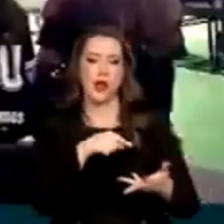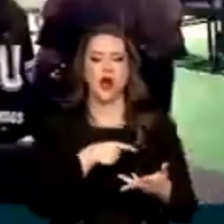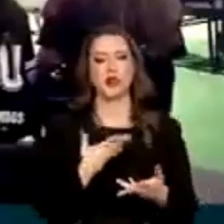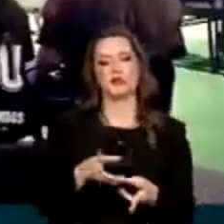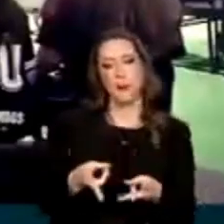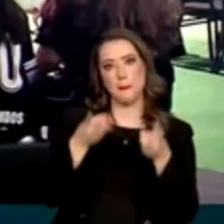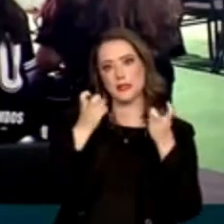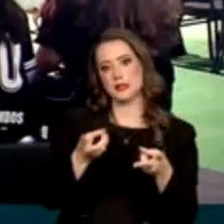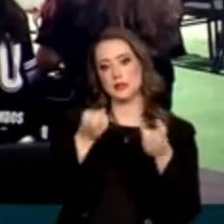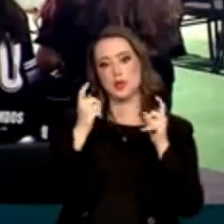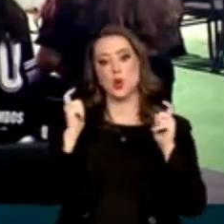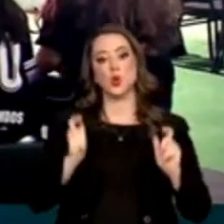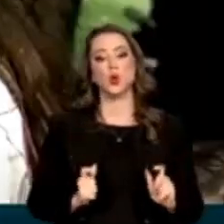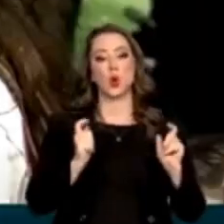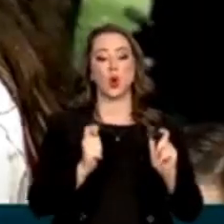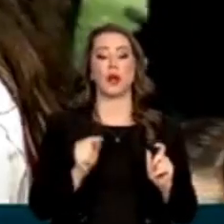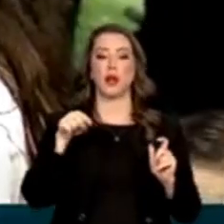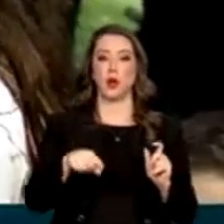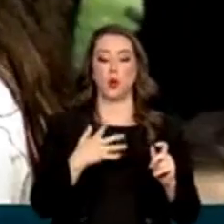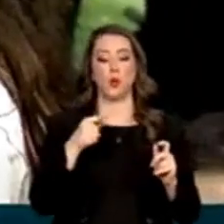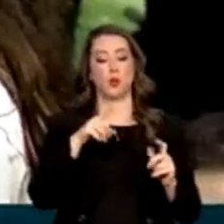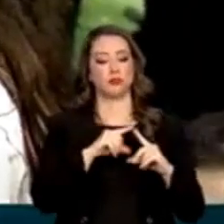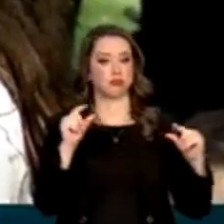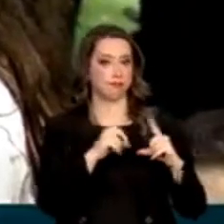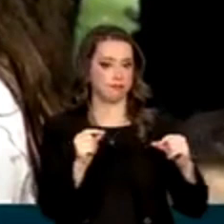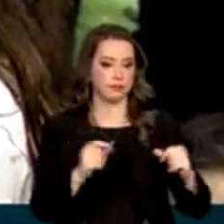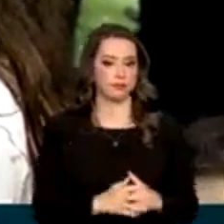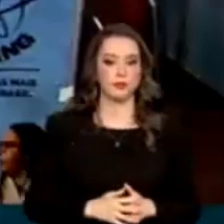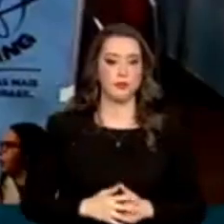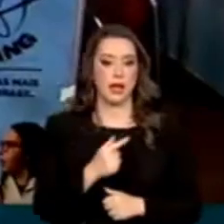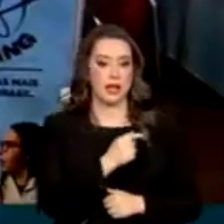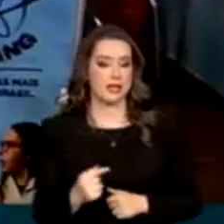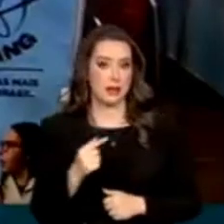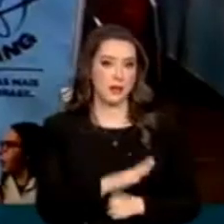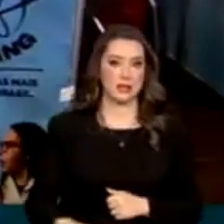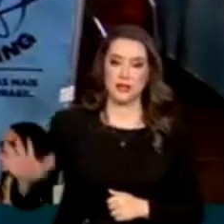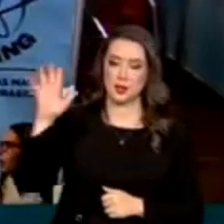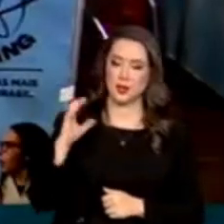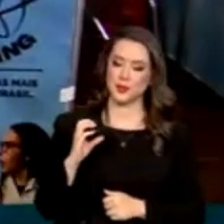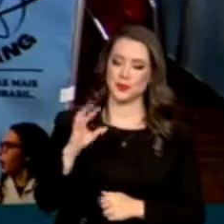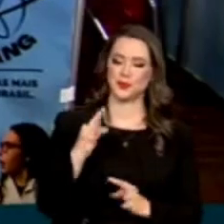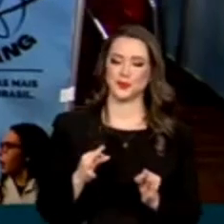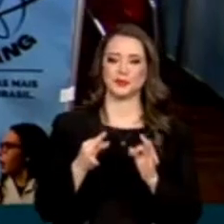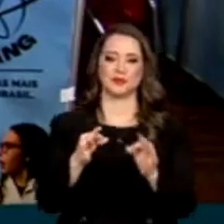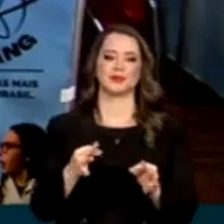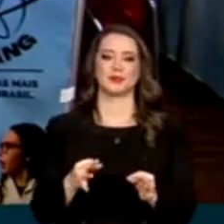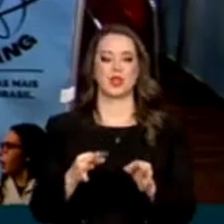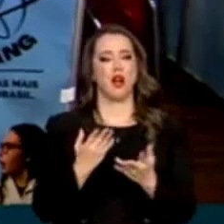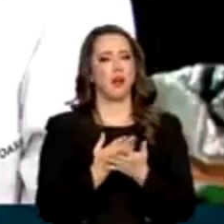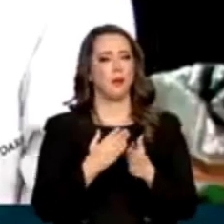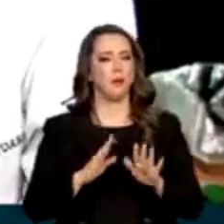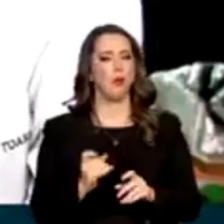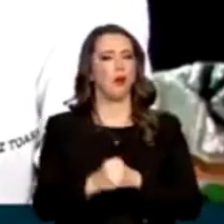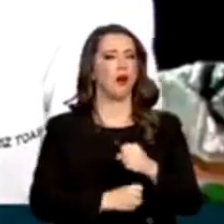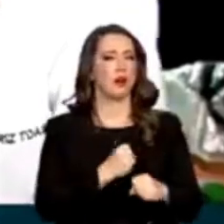descobertas no pavilhão do Parque da Cidade, em Brasília. A Semana Nacional de Ciência e Tecnologia encerrou um ano